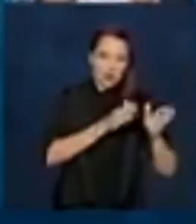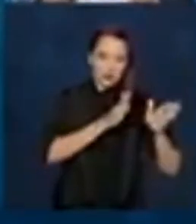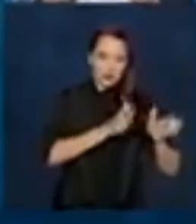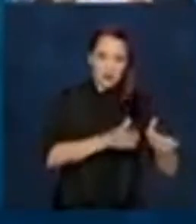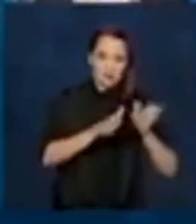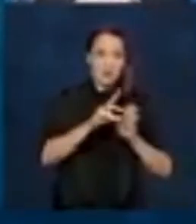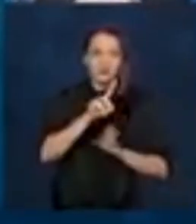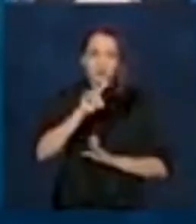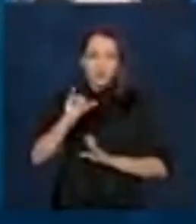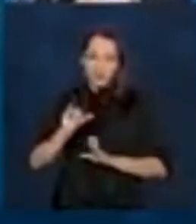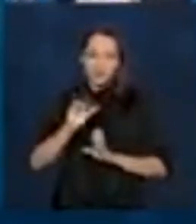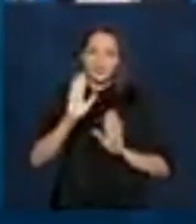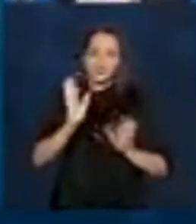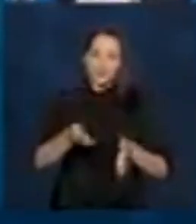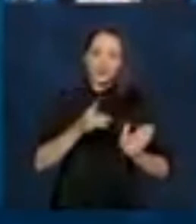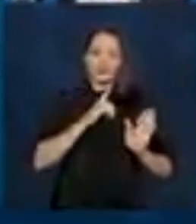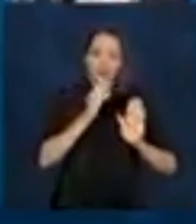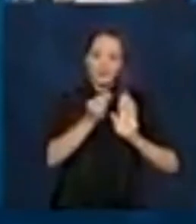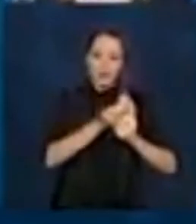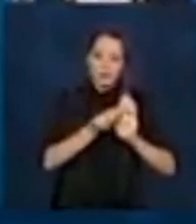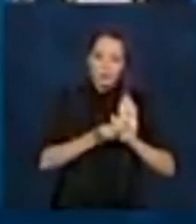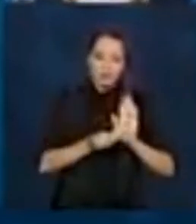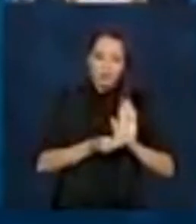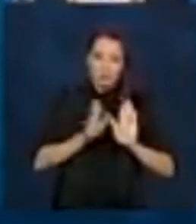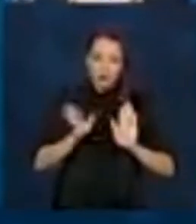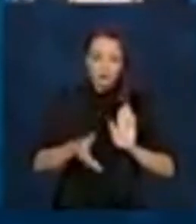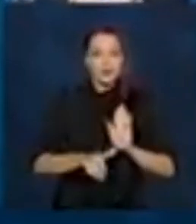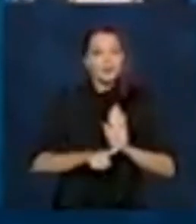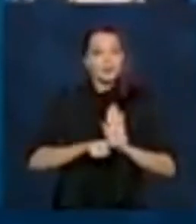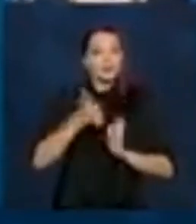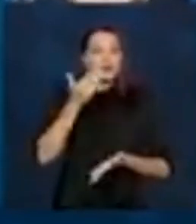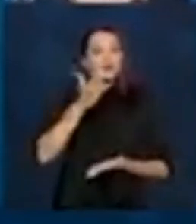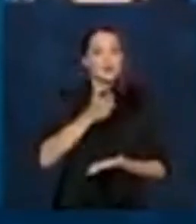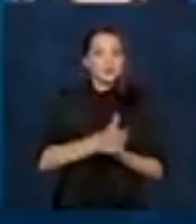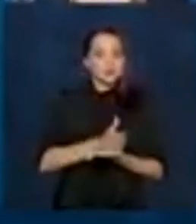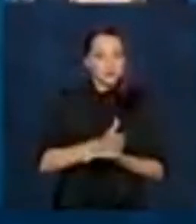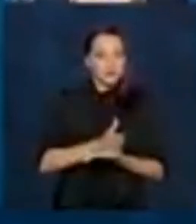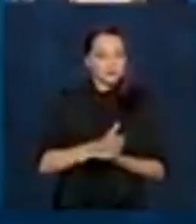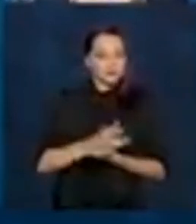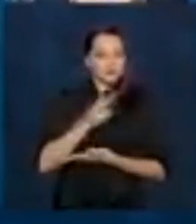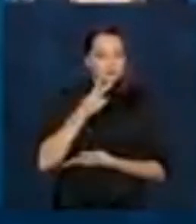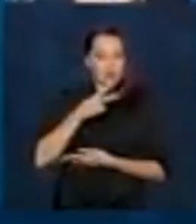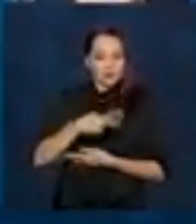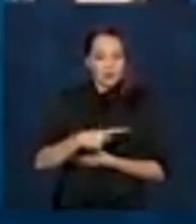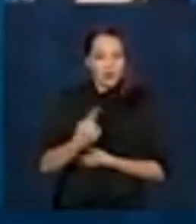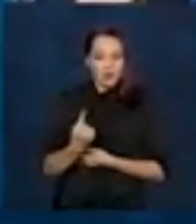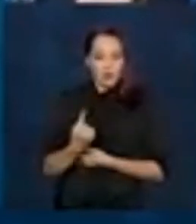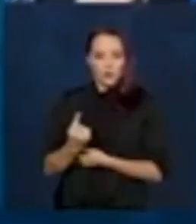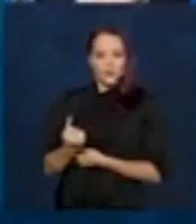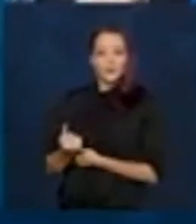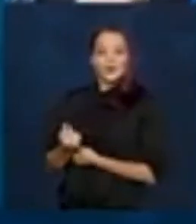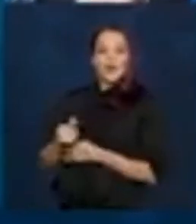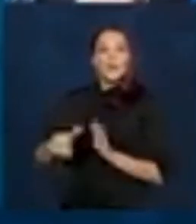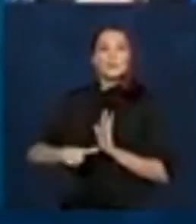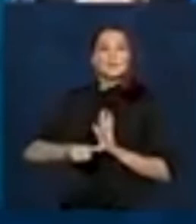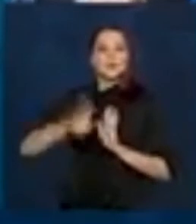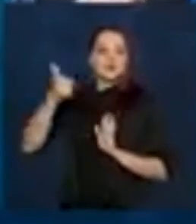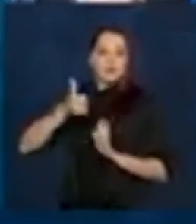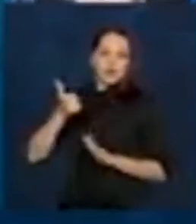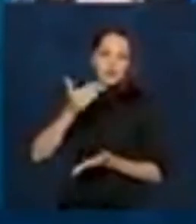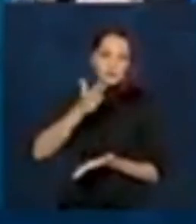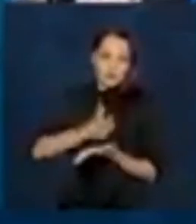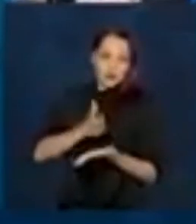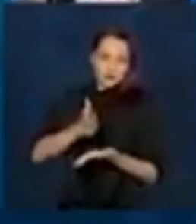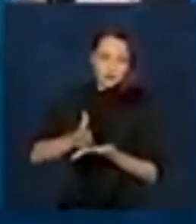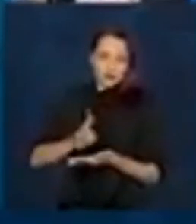calendários que já existem. E a primeira parcela, quando nós colocamos P1, significa primeira parcela.